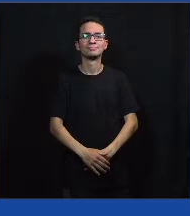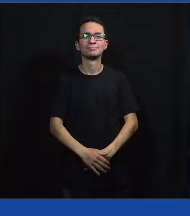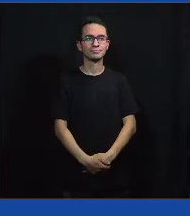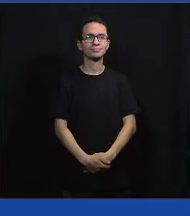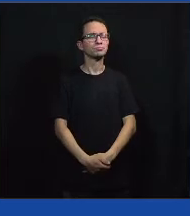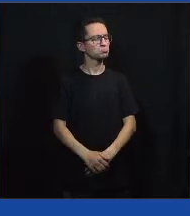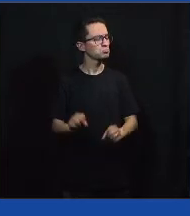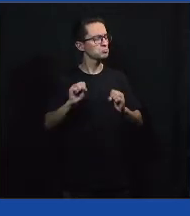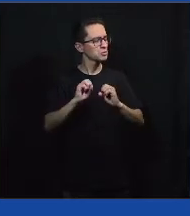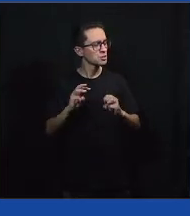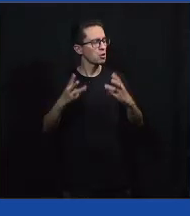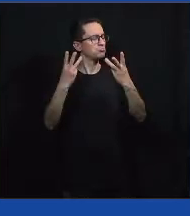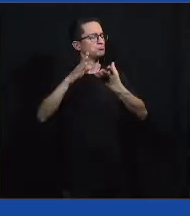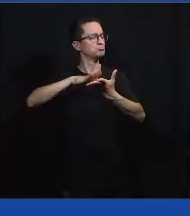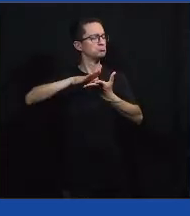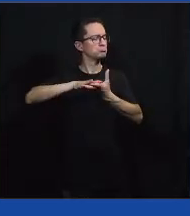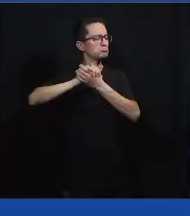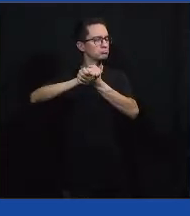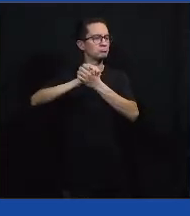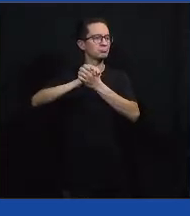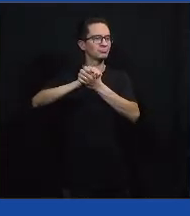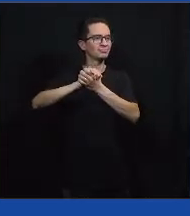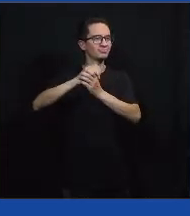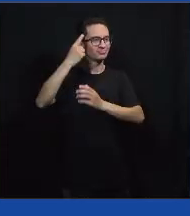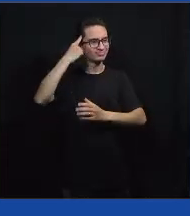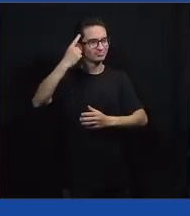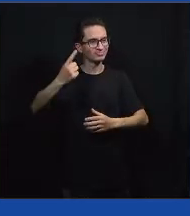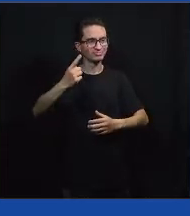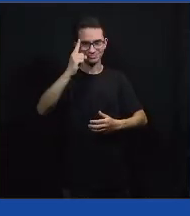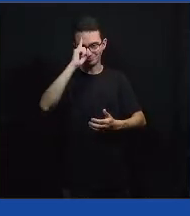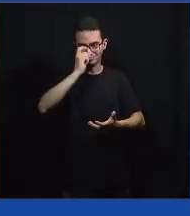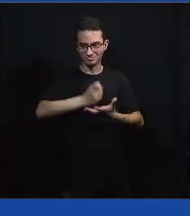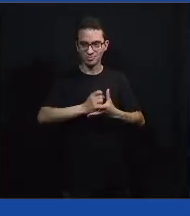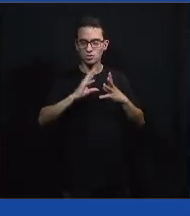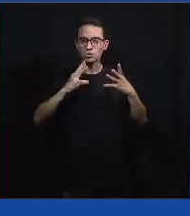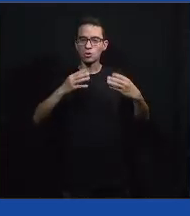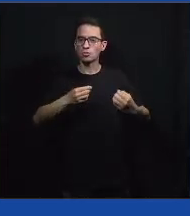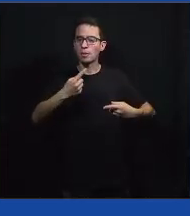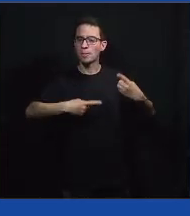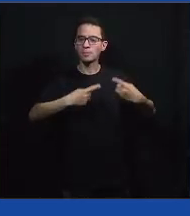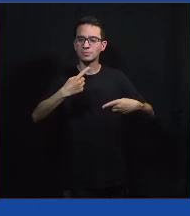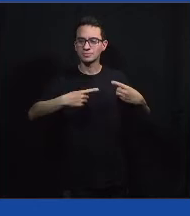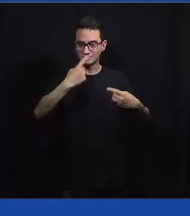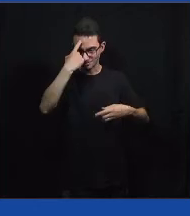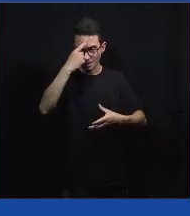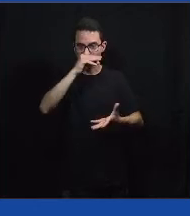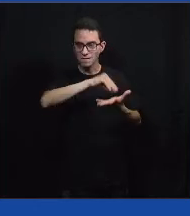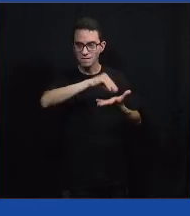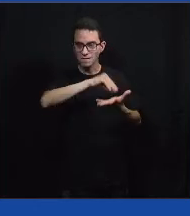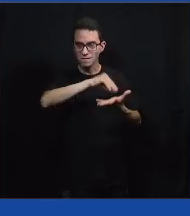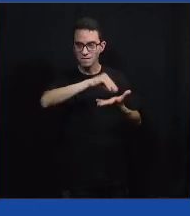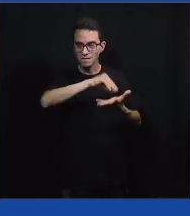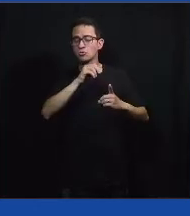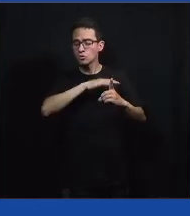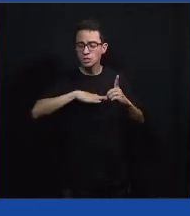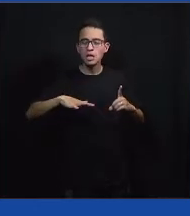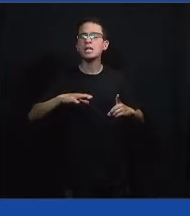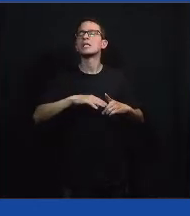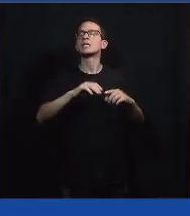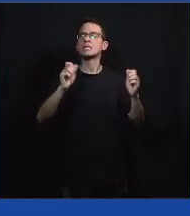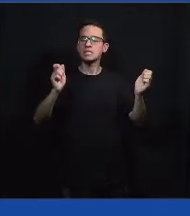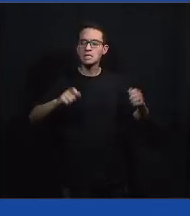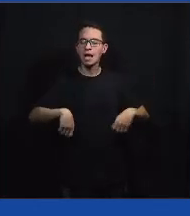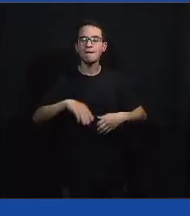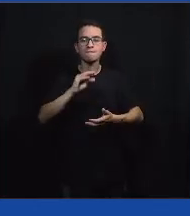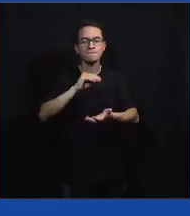Show. Legal, então. Então, a gente tem aí definido o nosso problema público, algo que está em falta na nossa sociedade, então, que é falta de